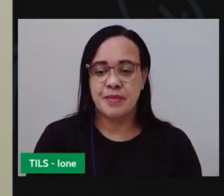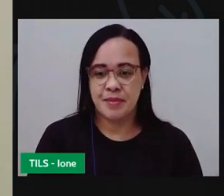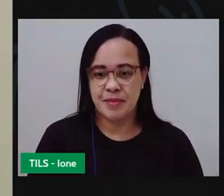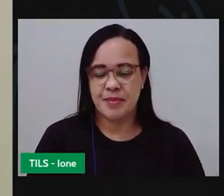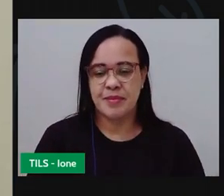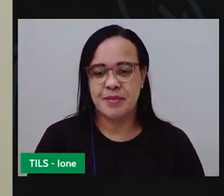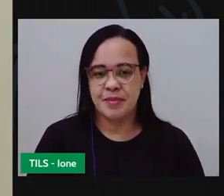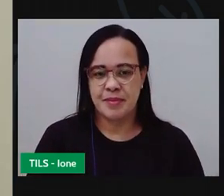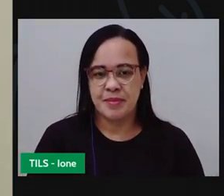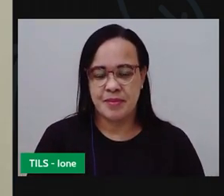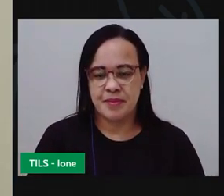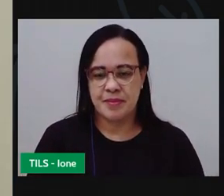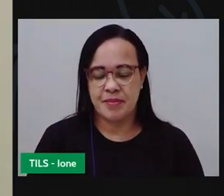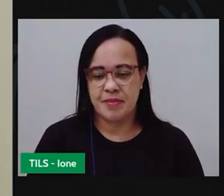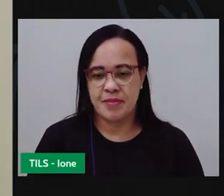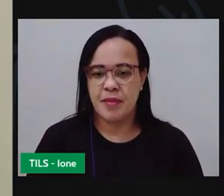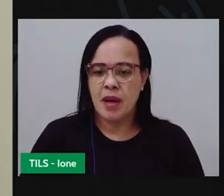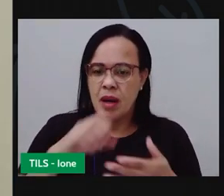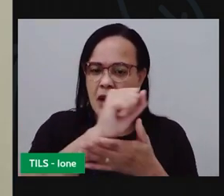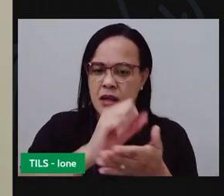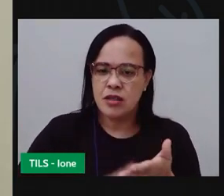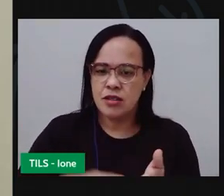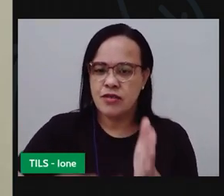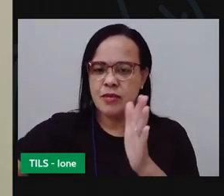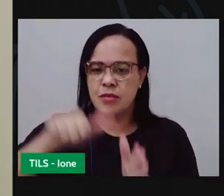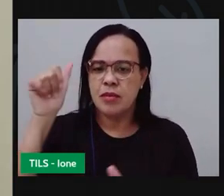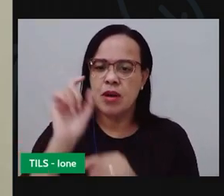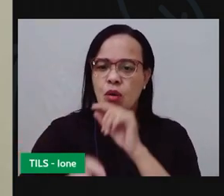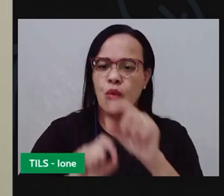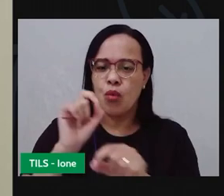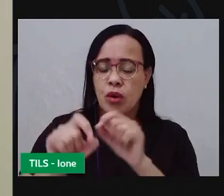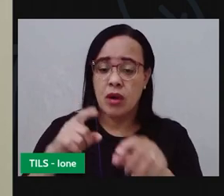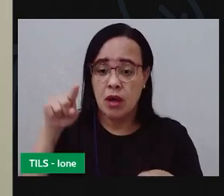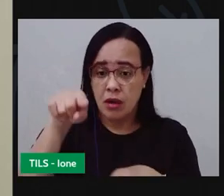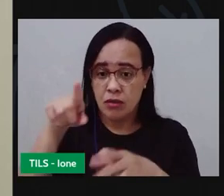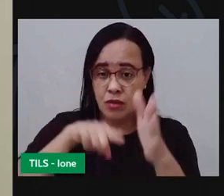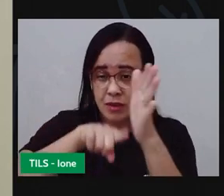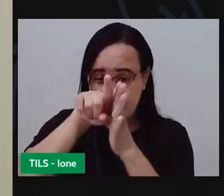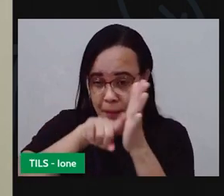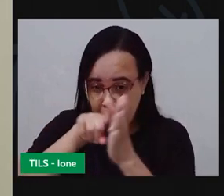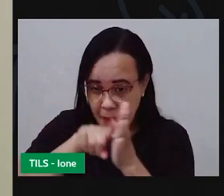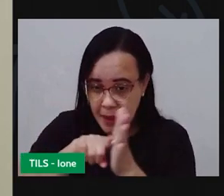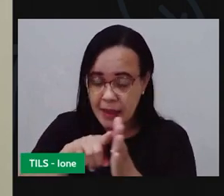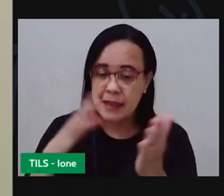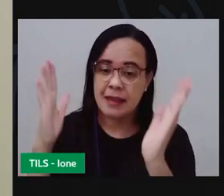Primeiro, a atividade é que você faça uma pesquisa em casa.